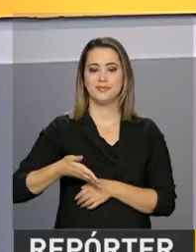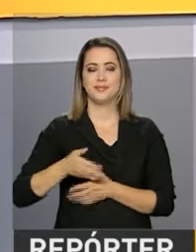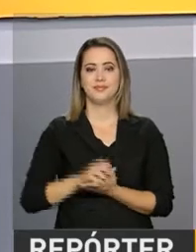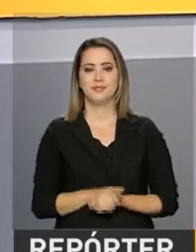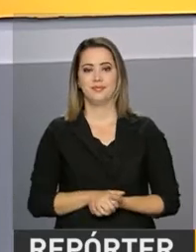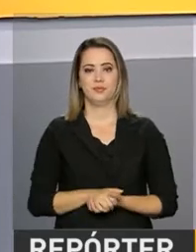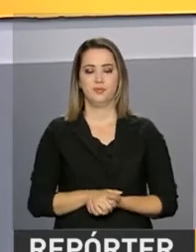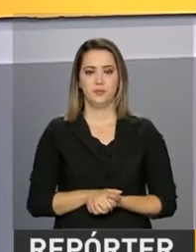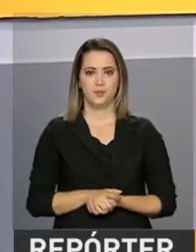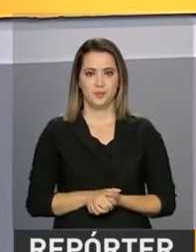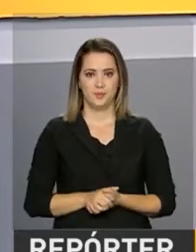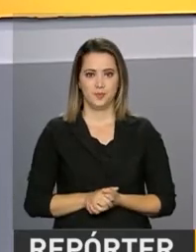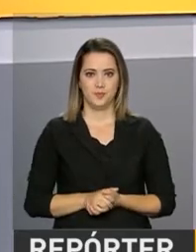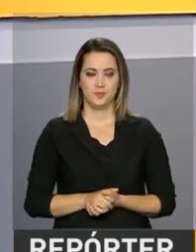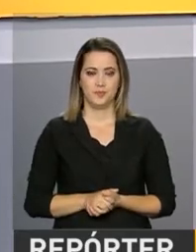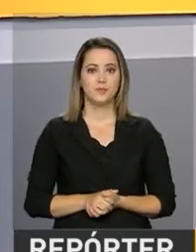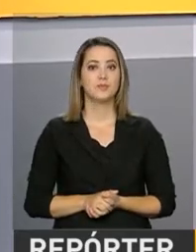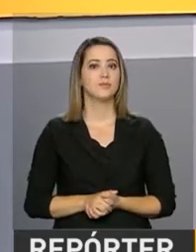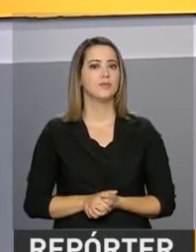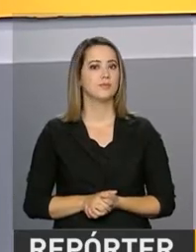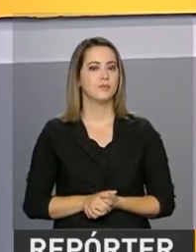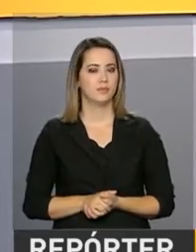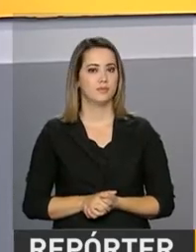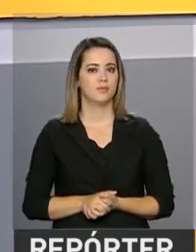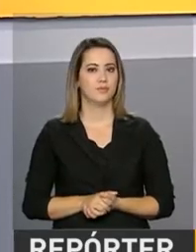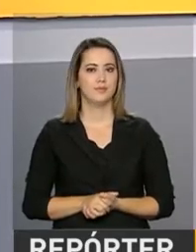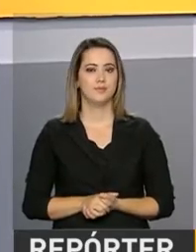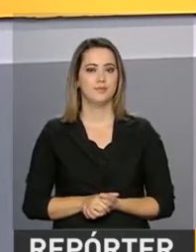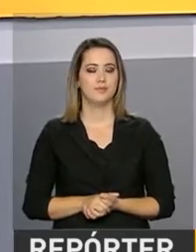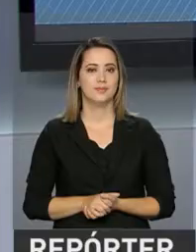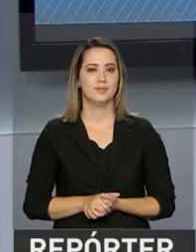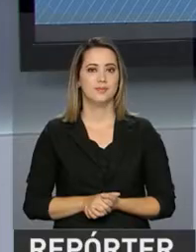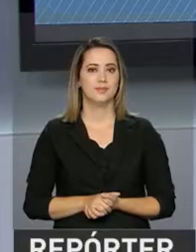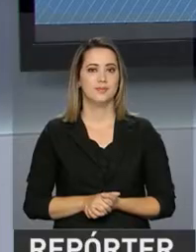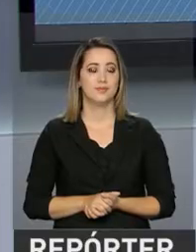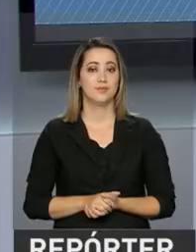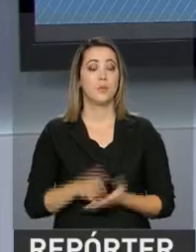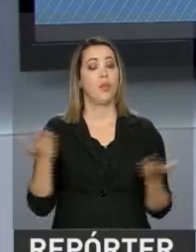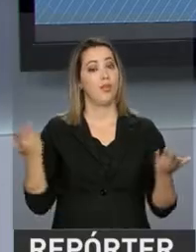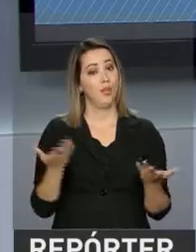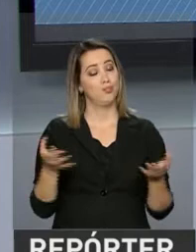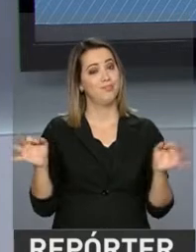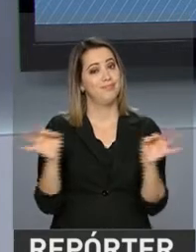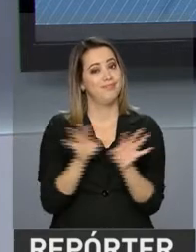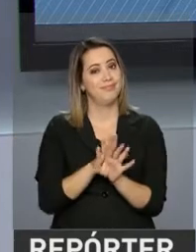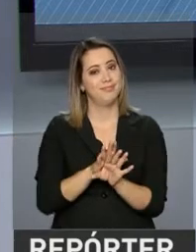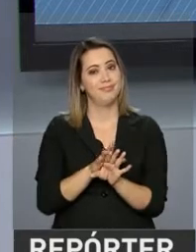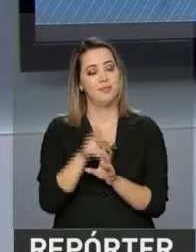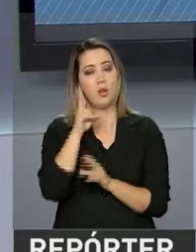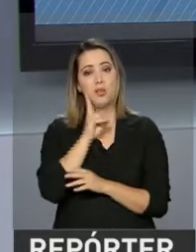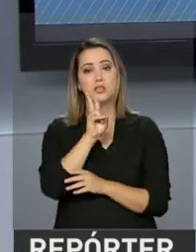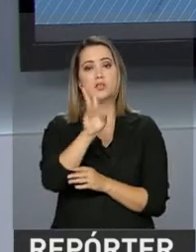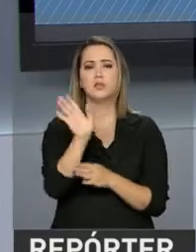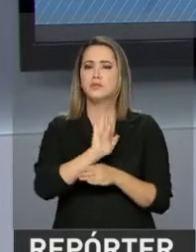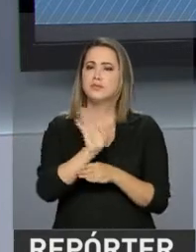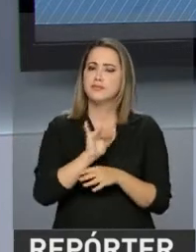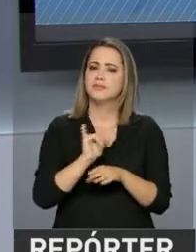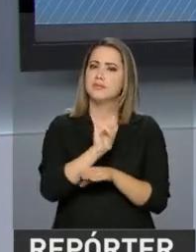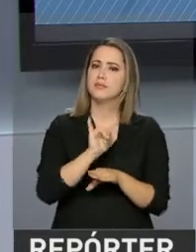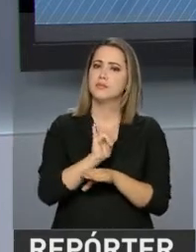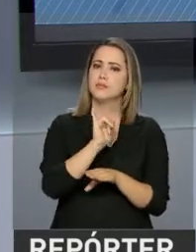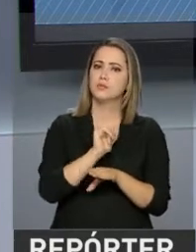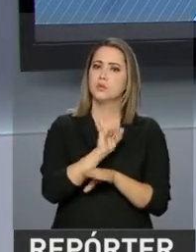.gov.br barra proposta web. Esta edição termina aqui e você pode rever as